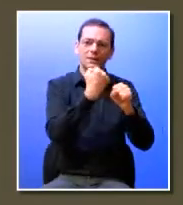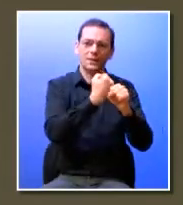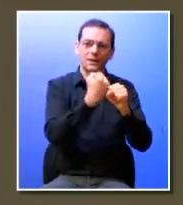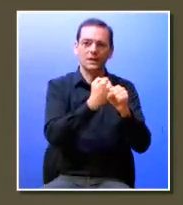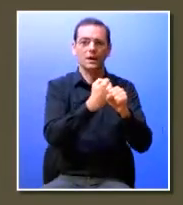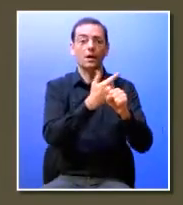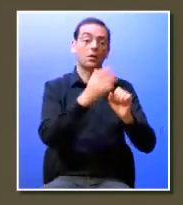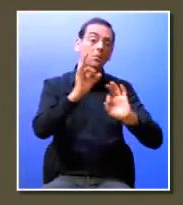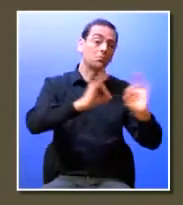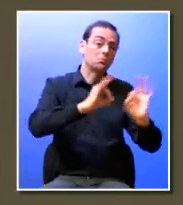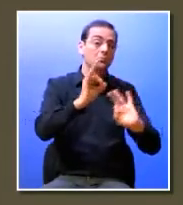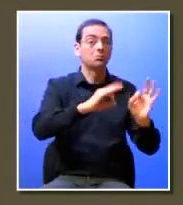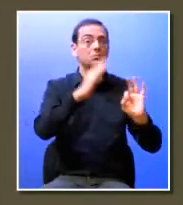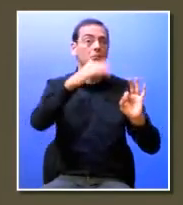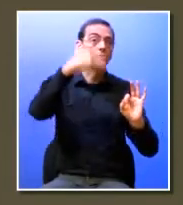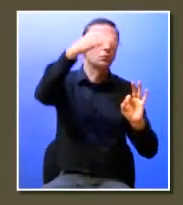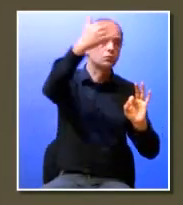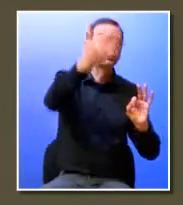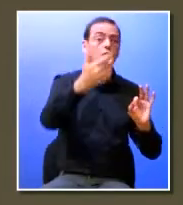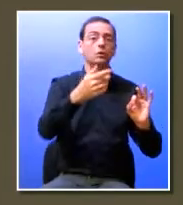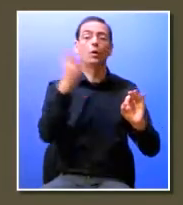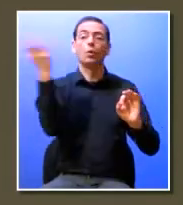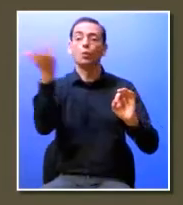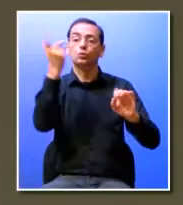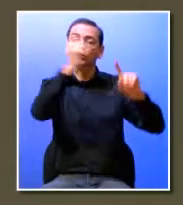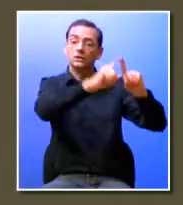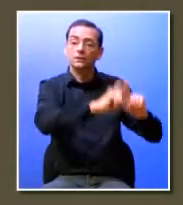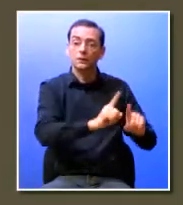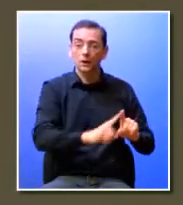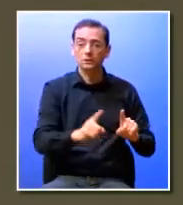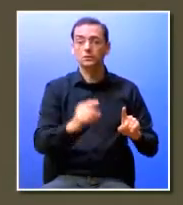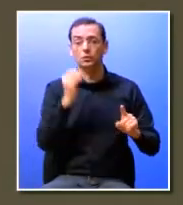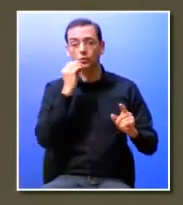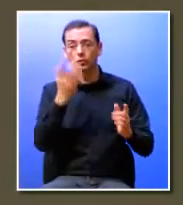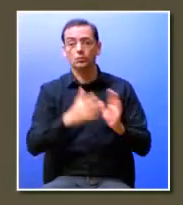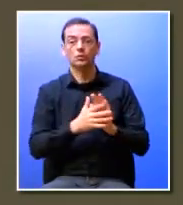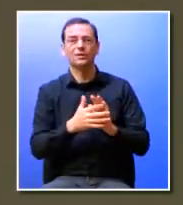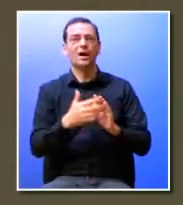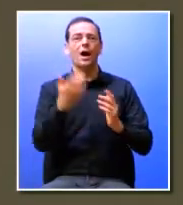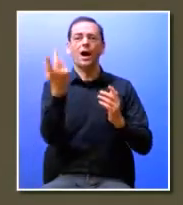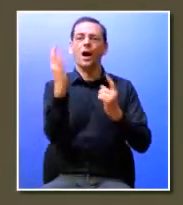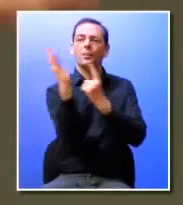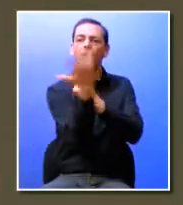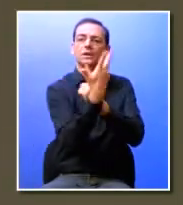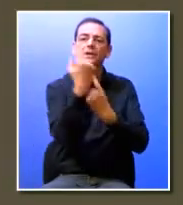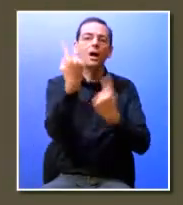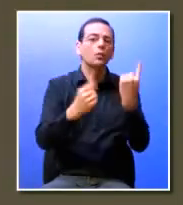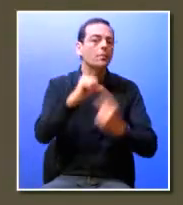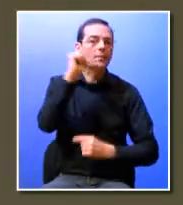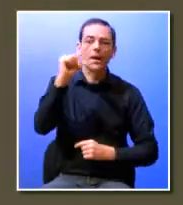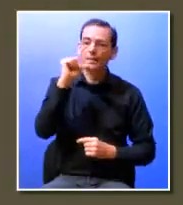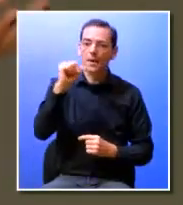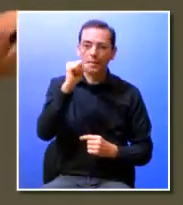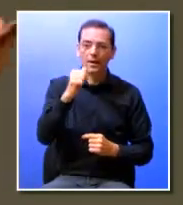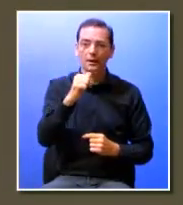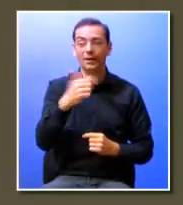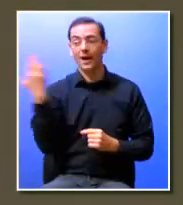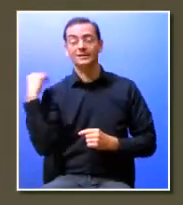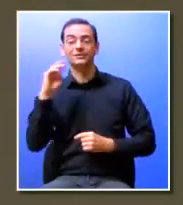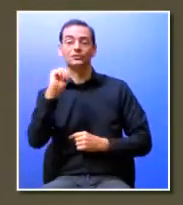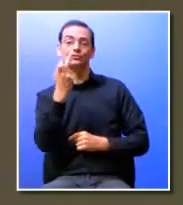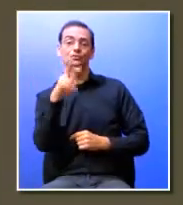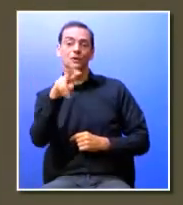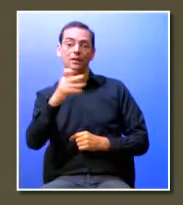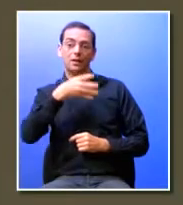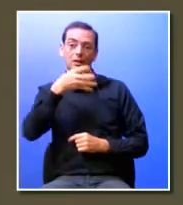para lidar com esses ambientes multiculturales para lidar com ambientes que ainda não existem e portanto é exatamente como a Suzana referiu